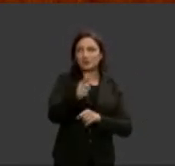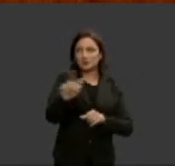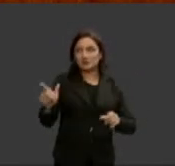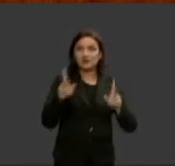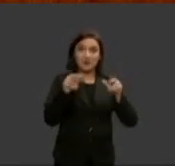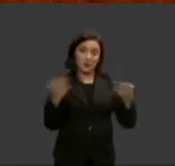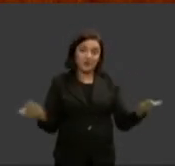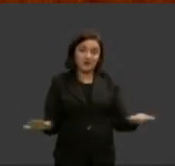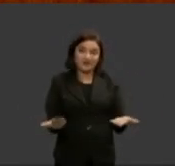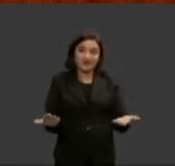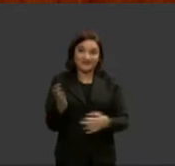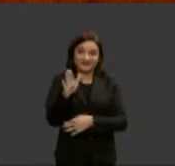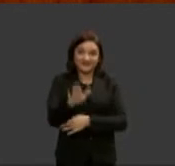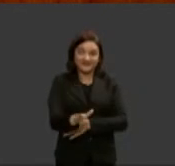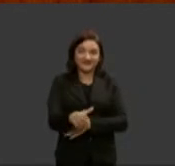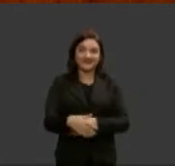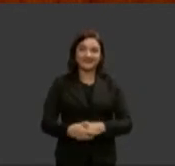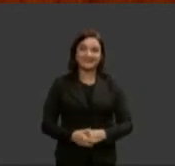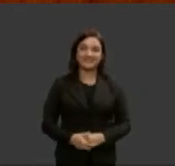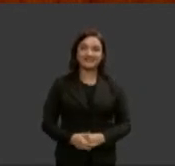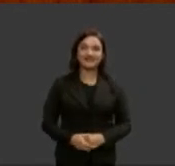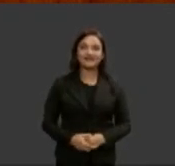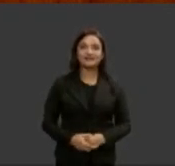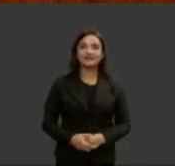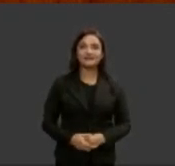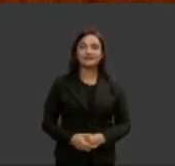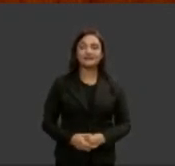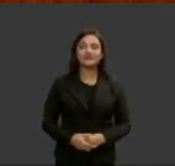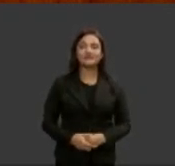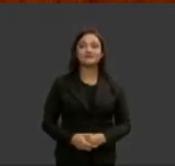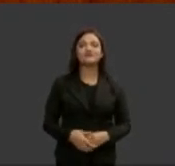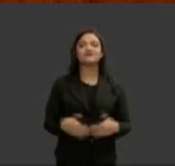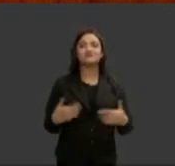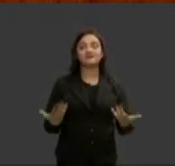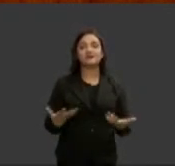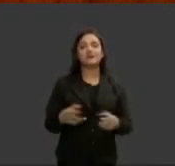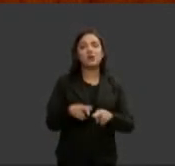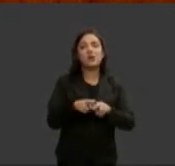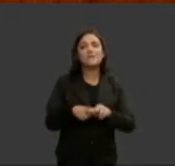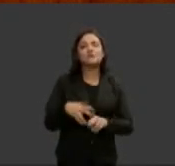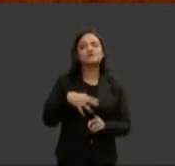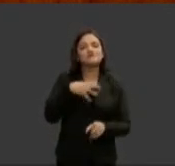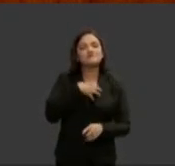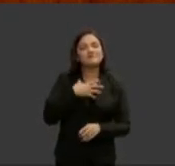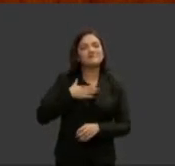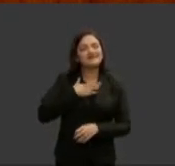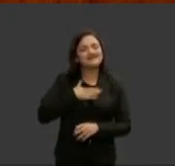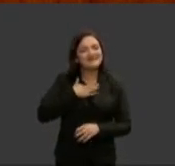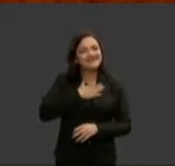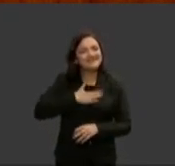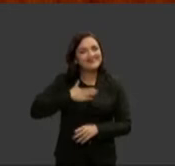nessa tarde e é para mim por isso motivo de grande satisfação